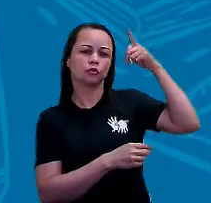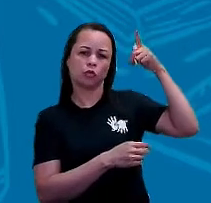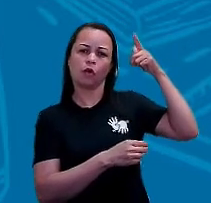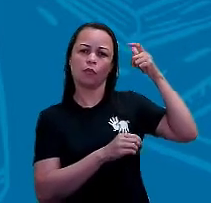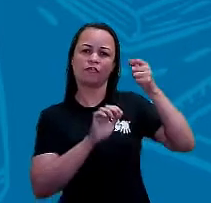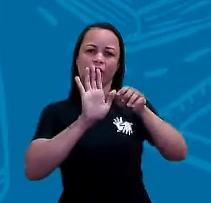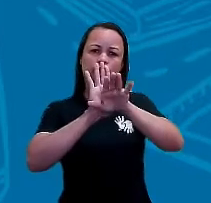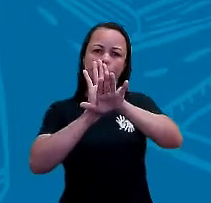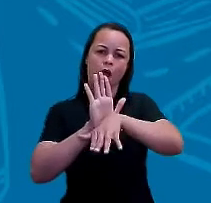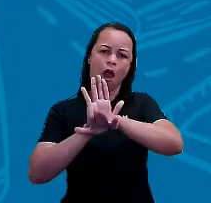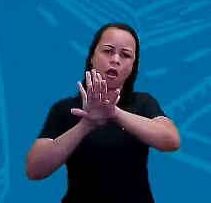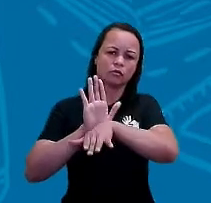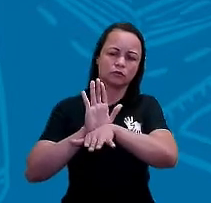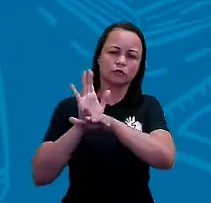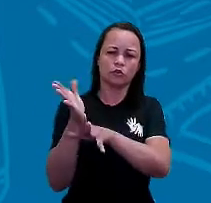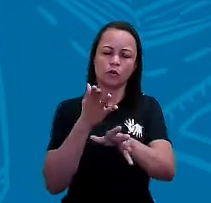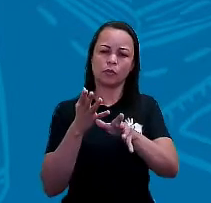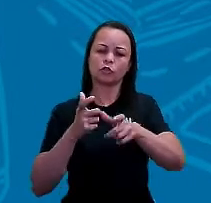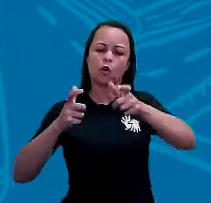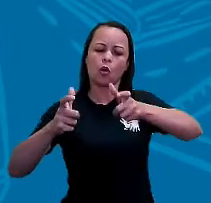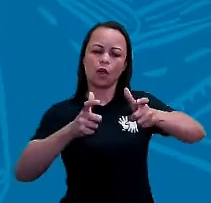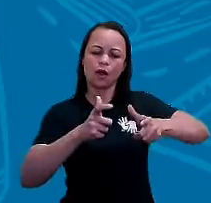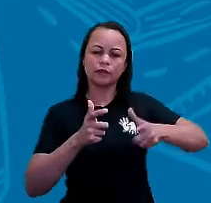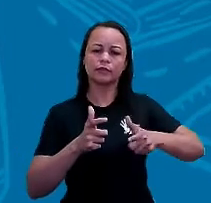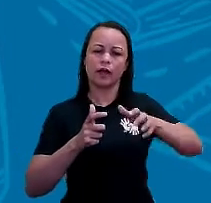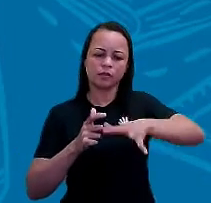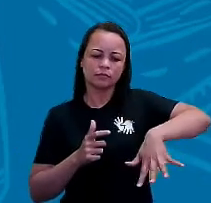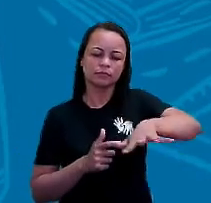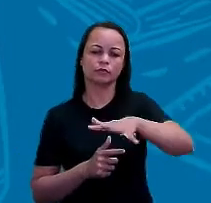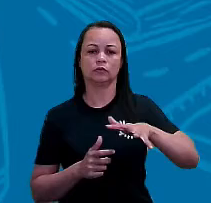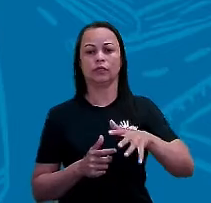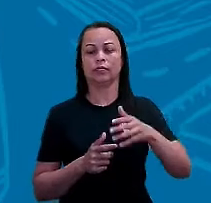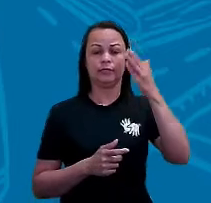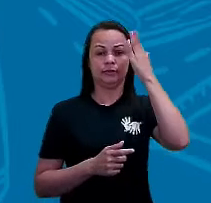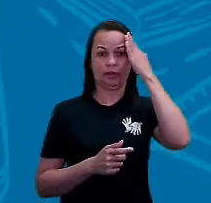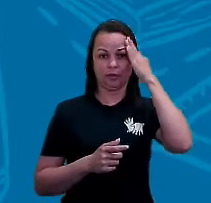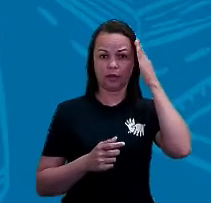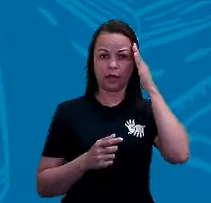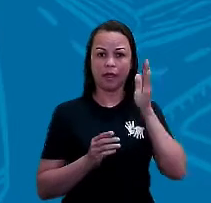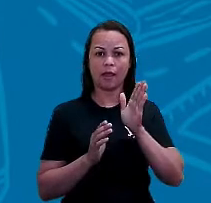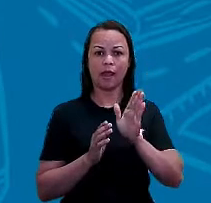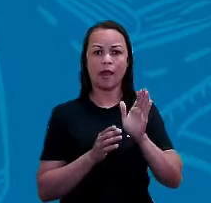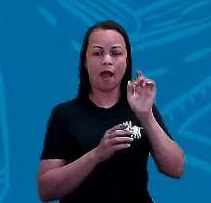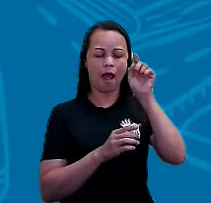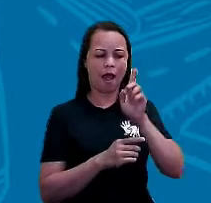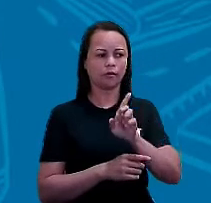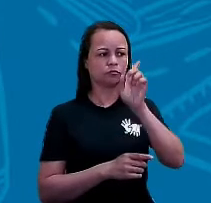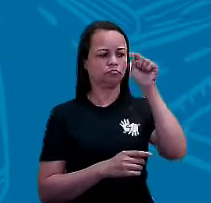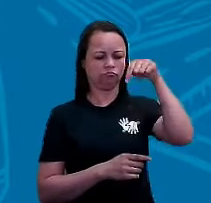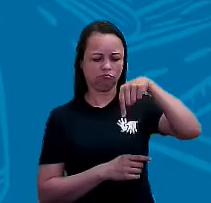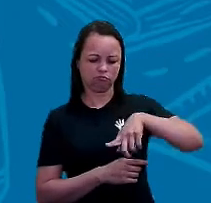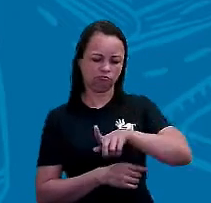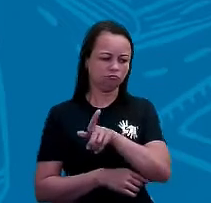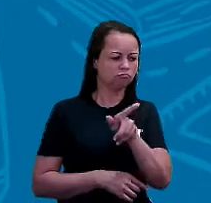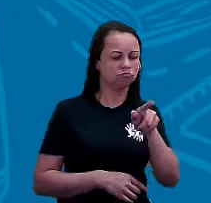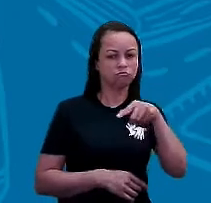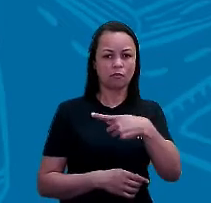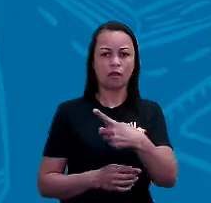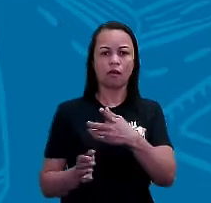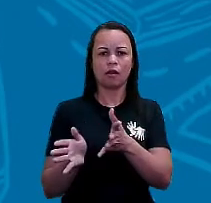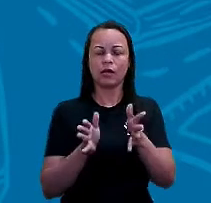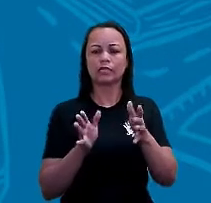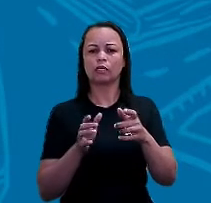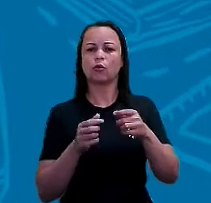localizar-se no espaço, a fim da gente entender as direções, tá certo? Baseados no ponto em que você